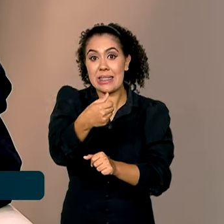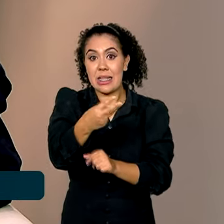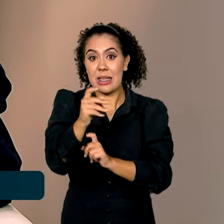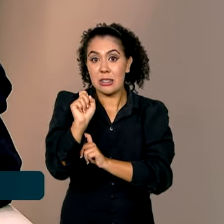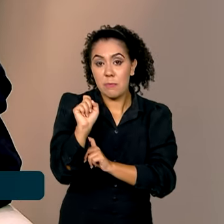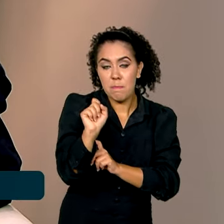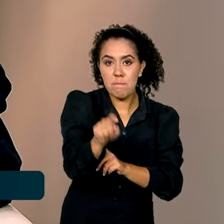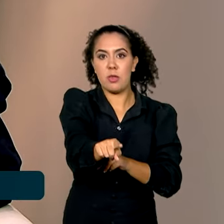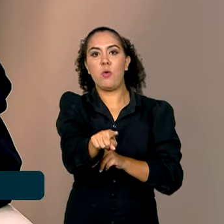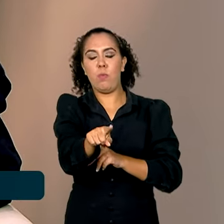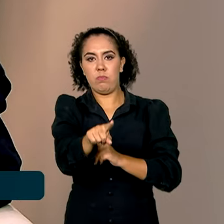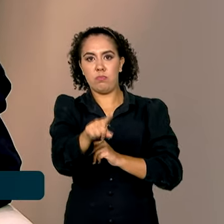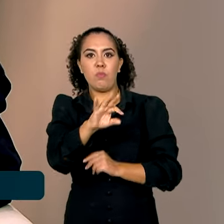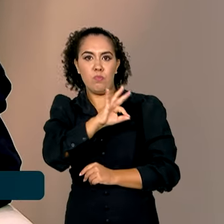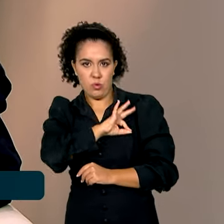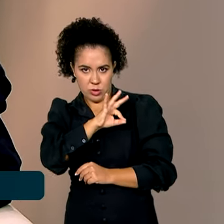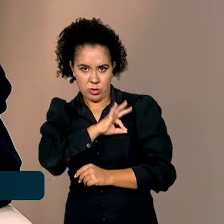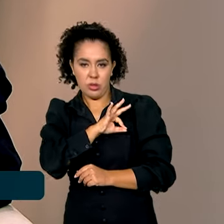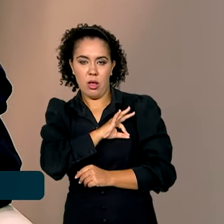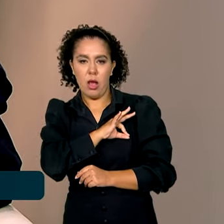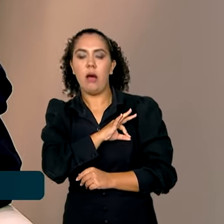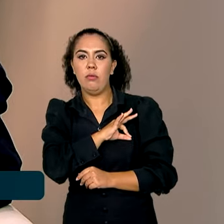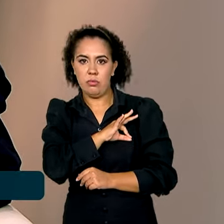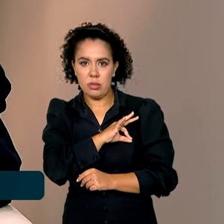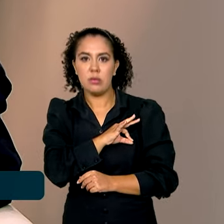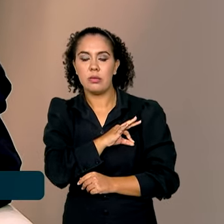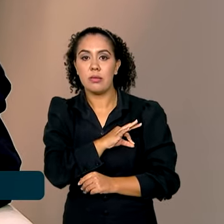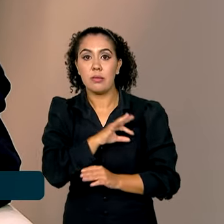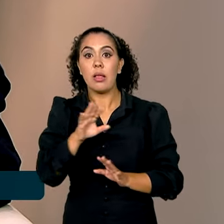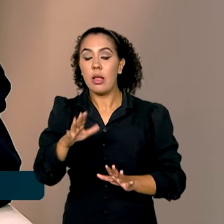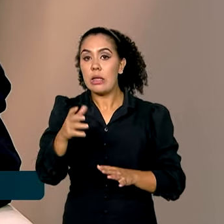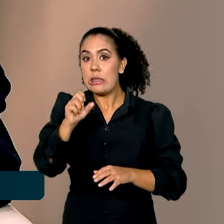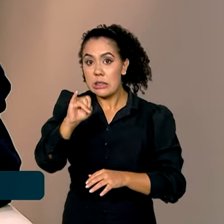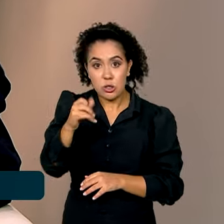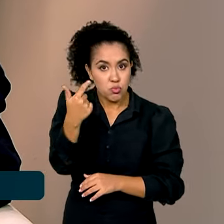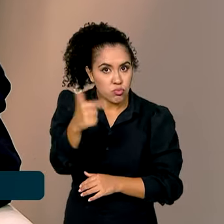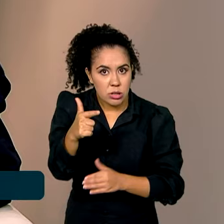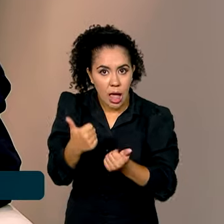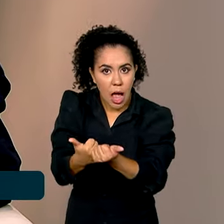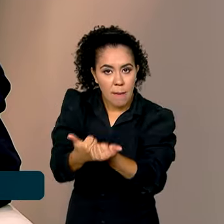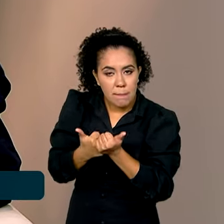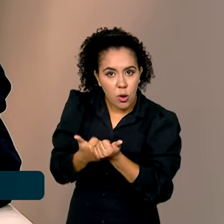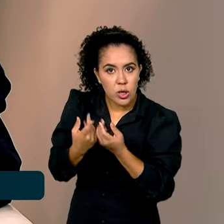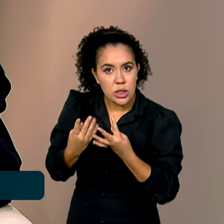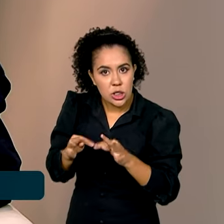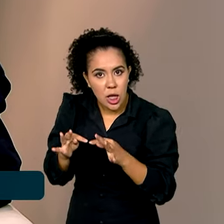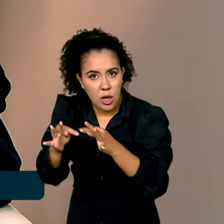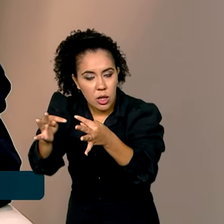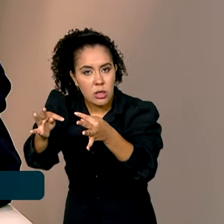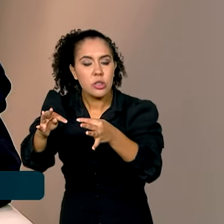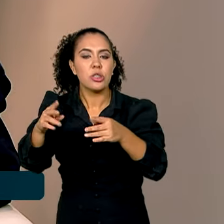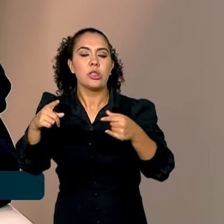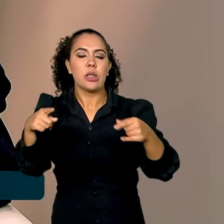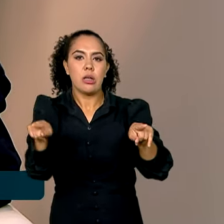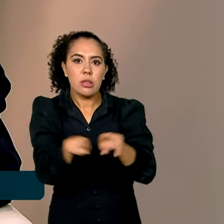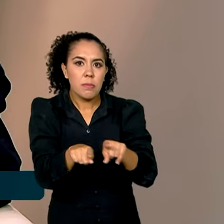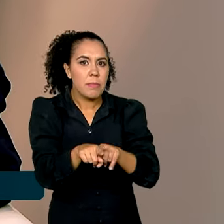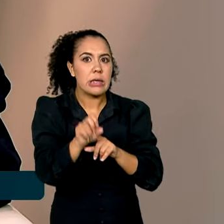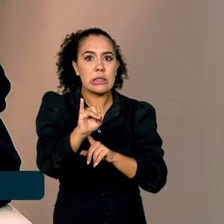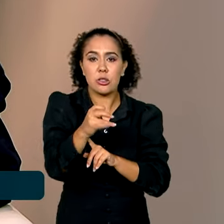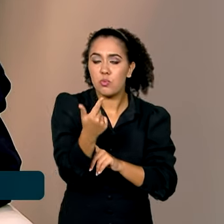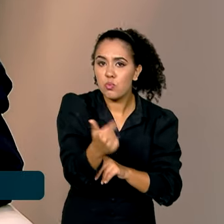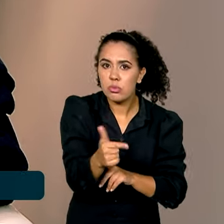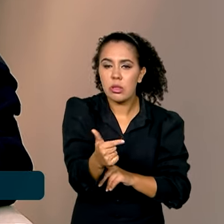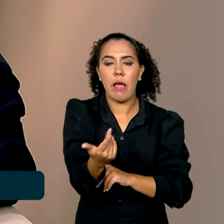o efetivo total da Polícia Rodoviária Federal, sem esse apoio tecnológico, sem esse aprimoramento na nossa